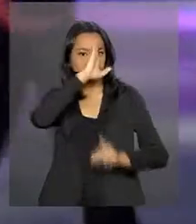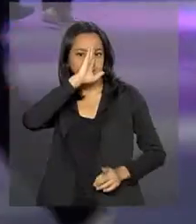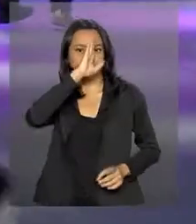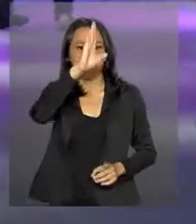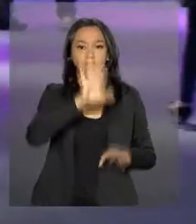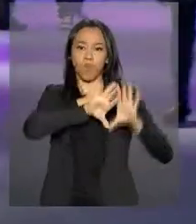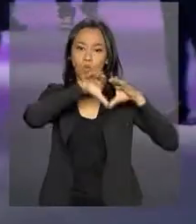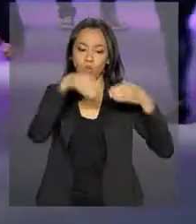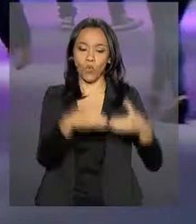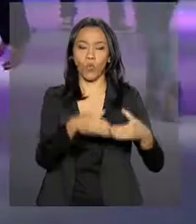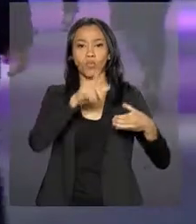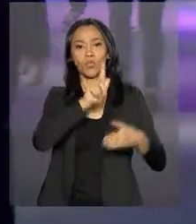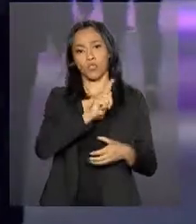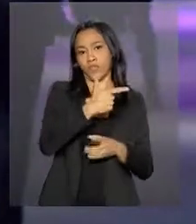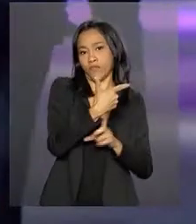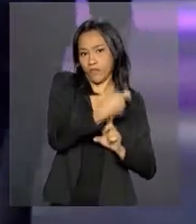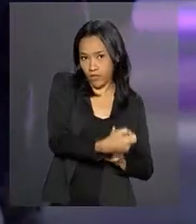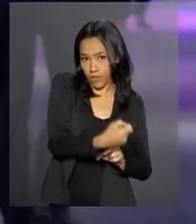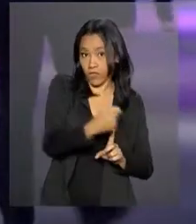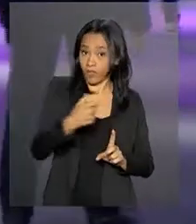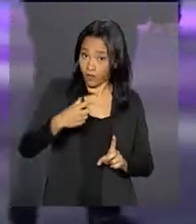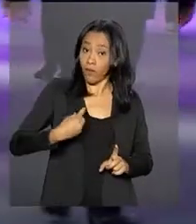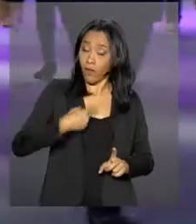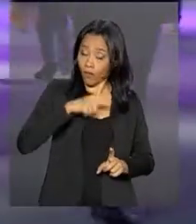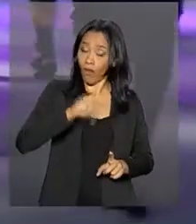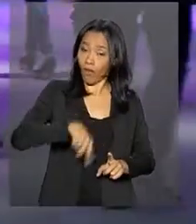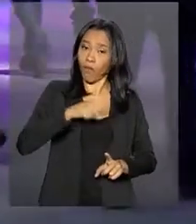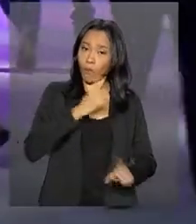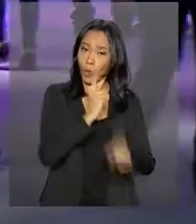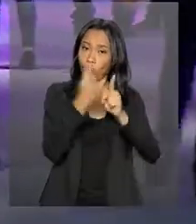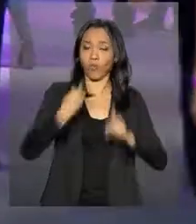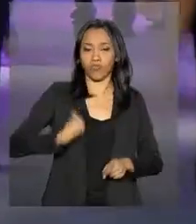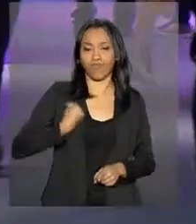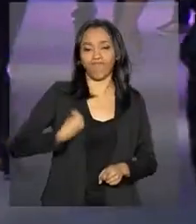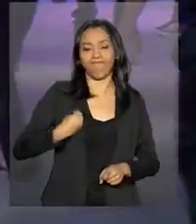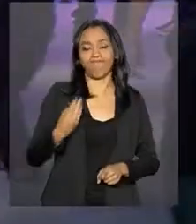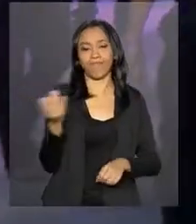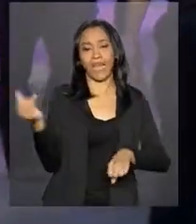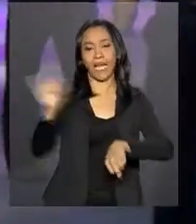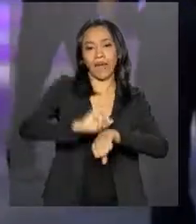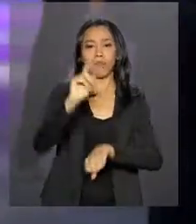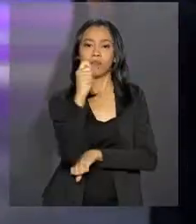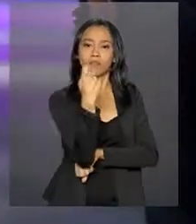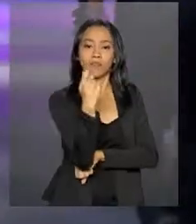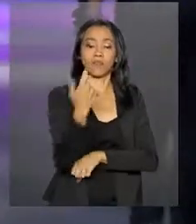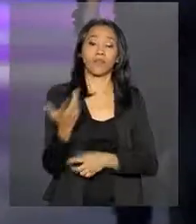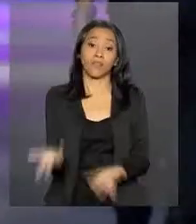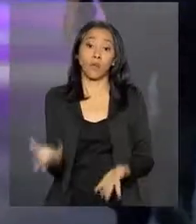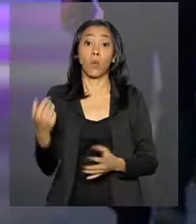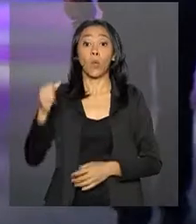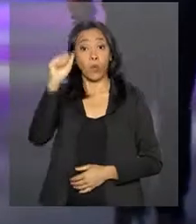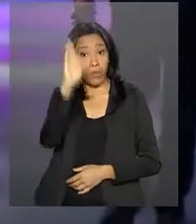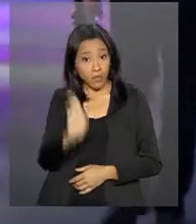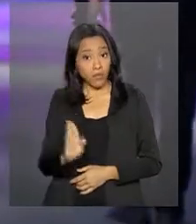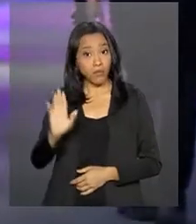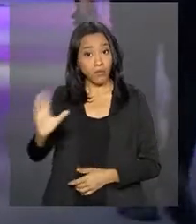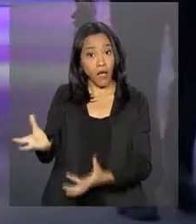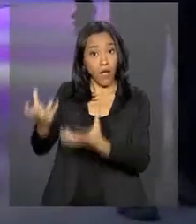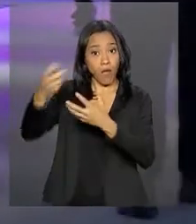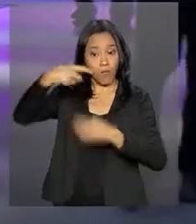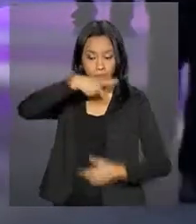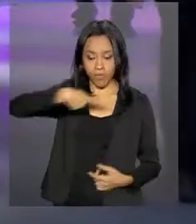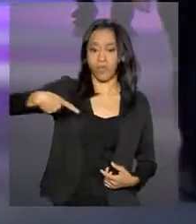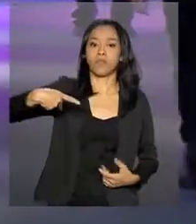G20, que acontece também aqui em Buenos Aires. Lembrando que o Brasil assume a presidência